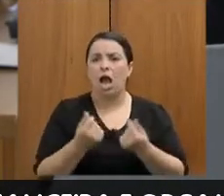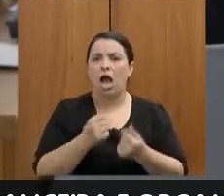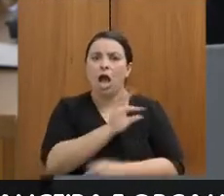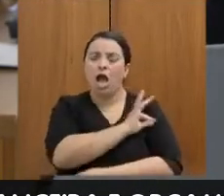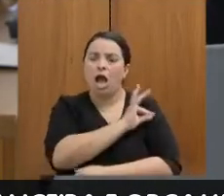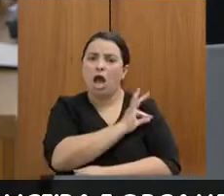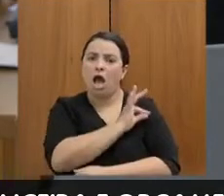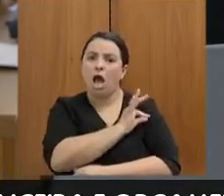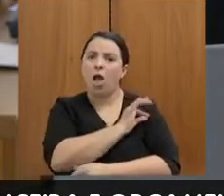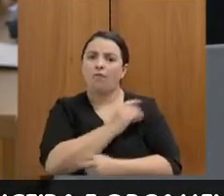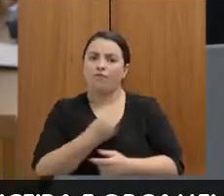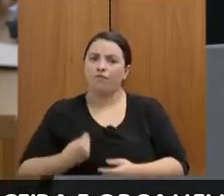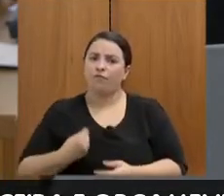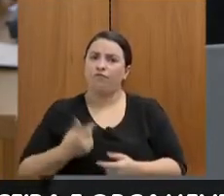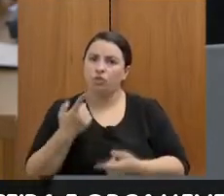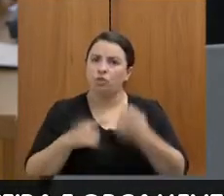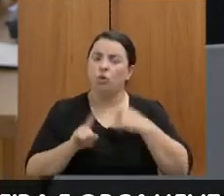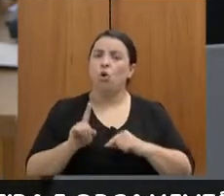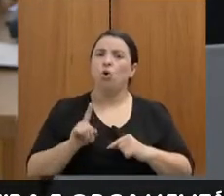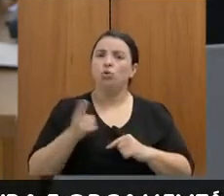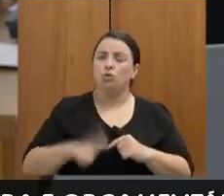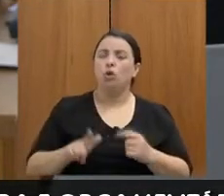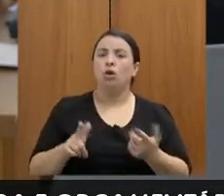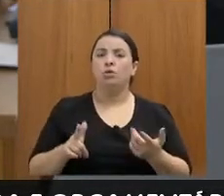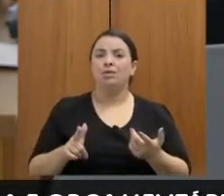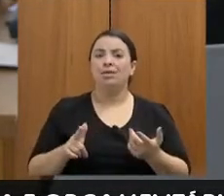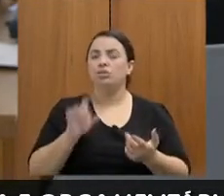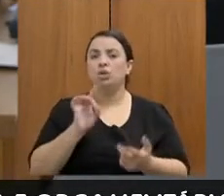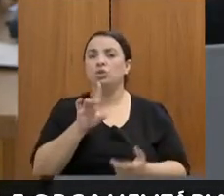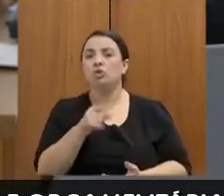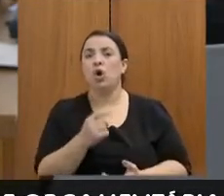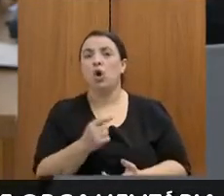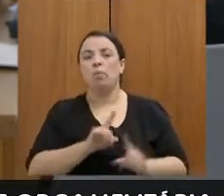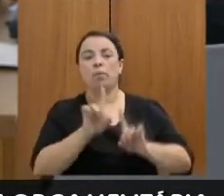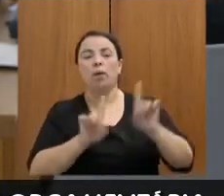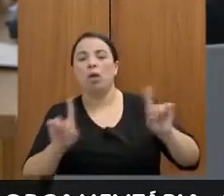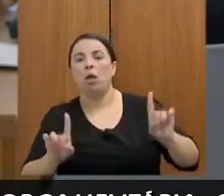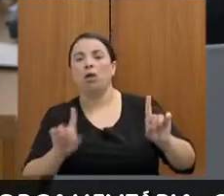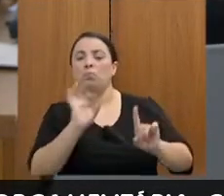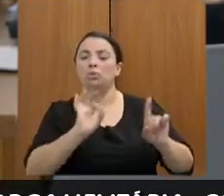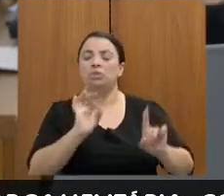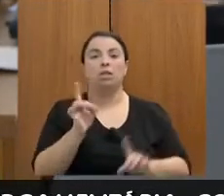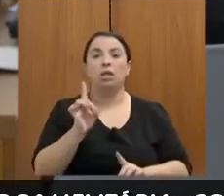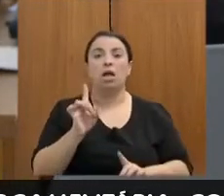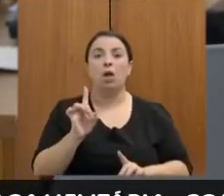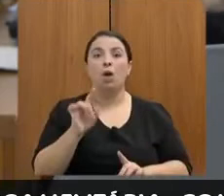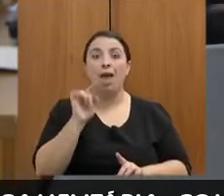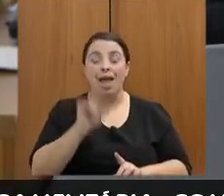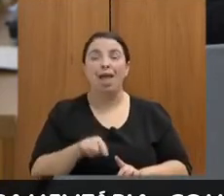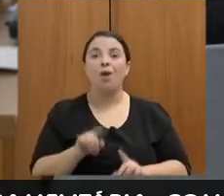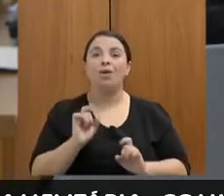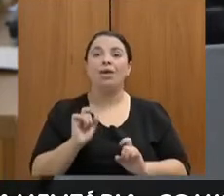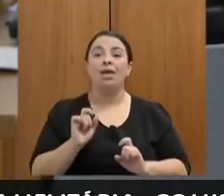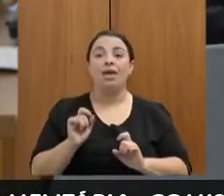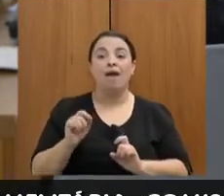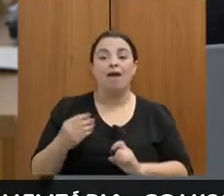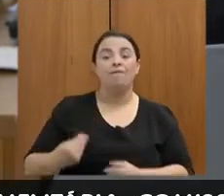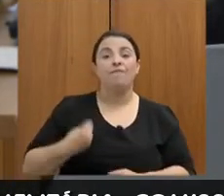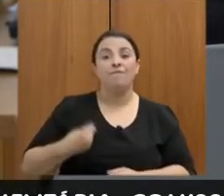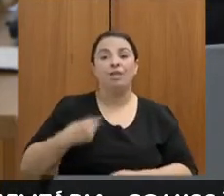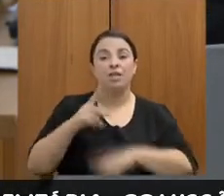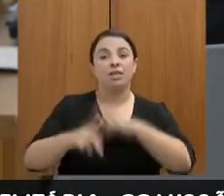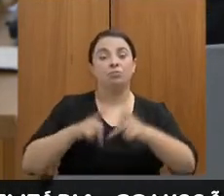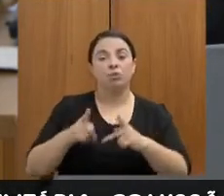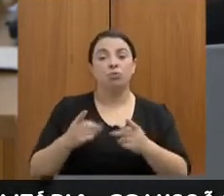não são simplesmente números. A gente está falando de melhorar a vida das pessoas. A gente está falando de dar as condições